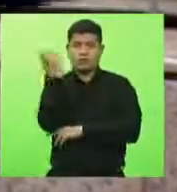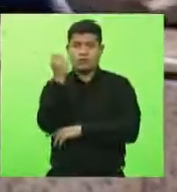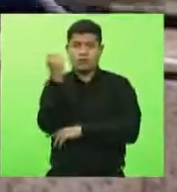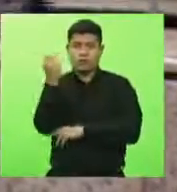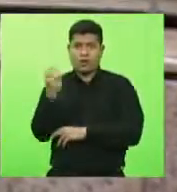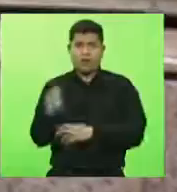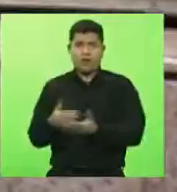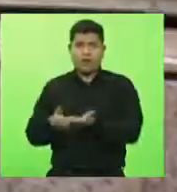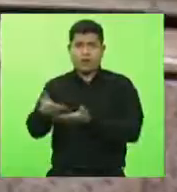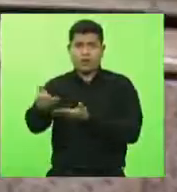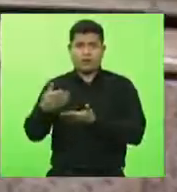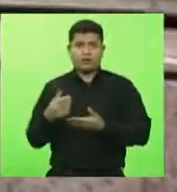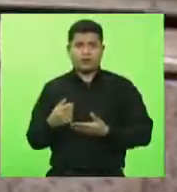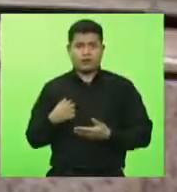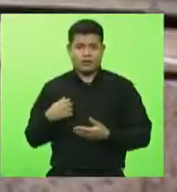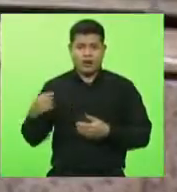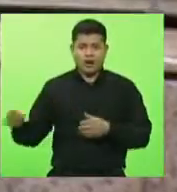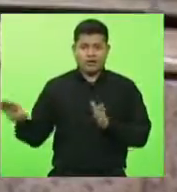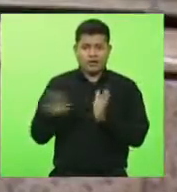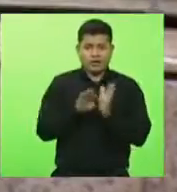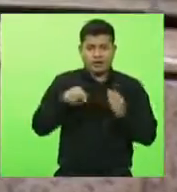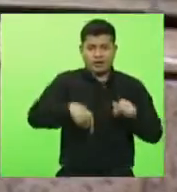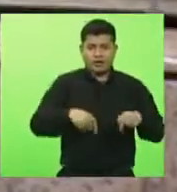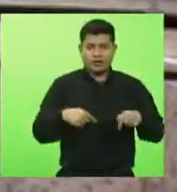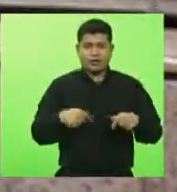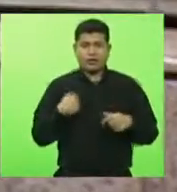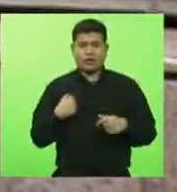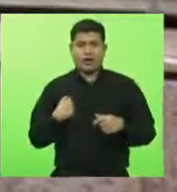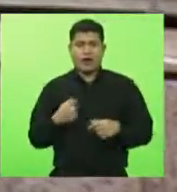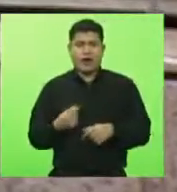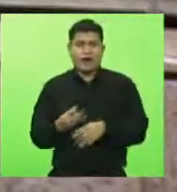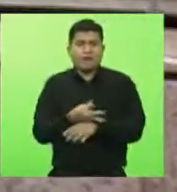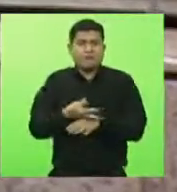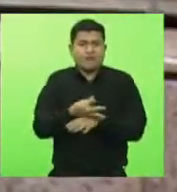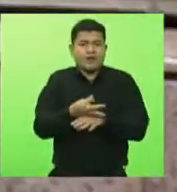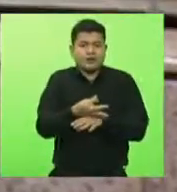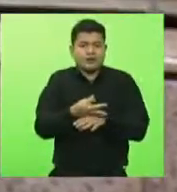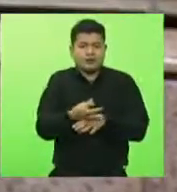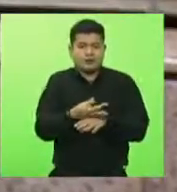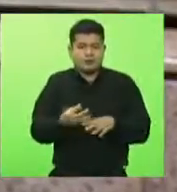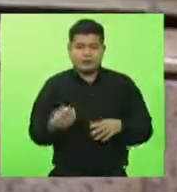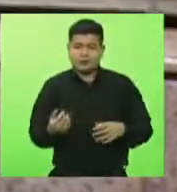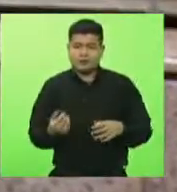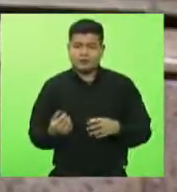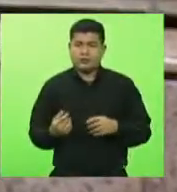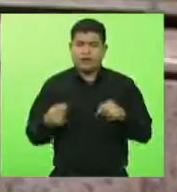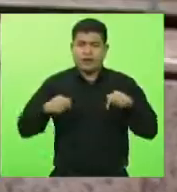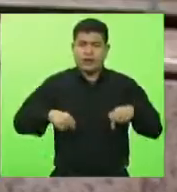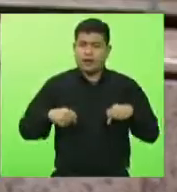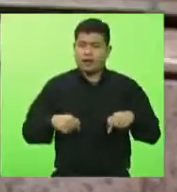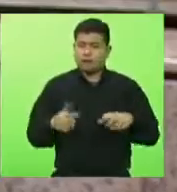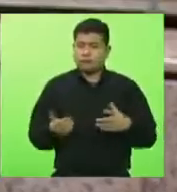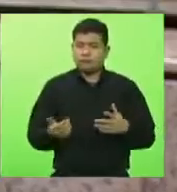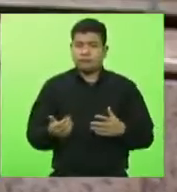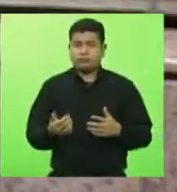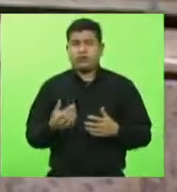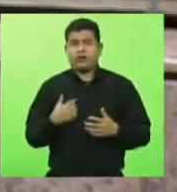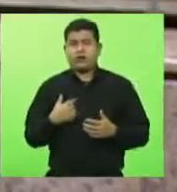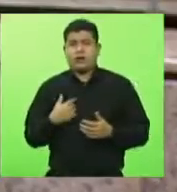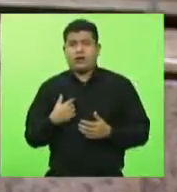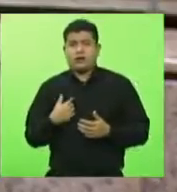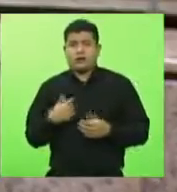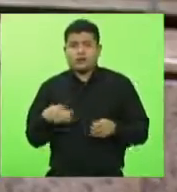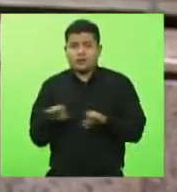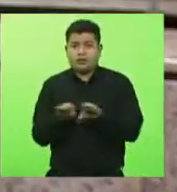Serqueira gastar o seu dinheiro aqui nas praias de Santa Catarina, mas também com relação a essa questão do